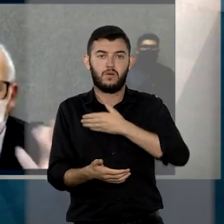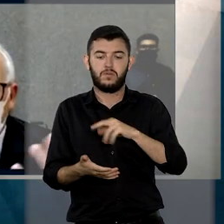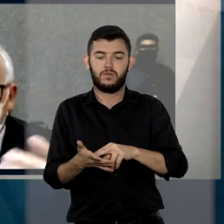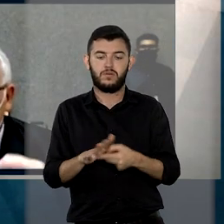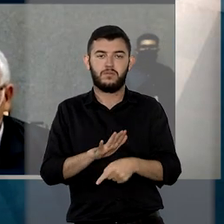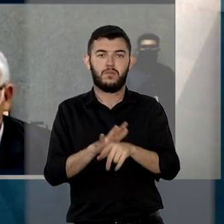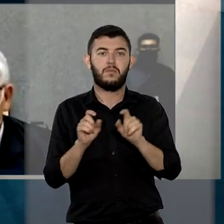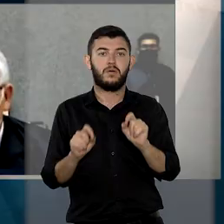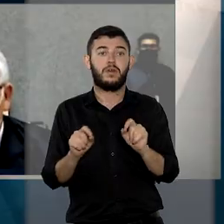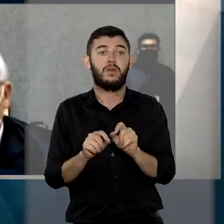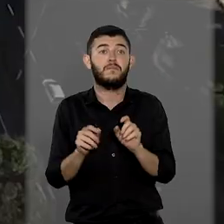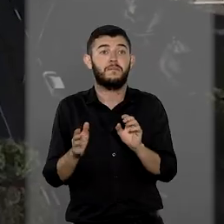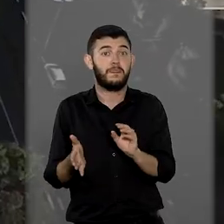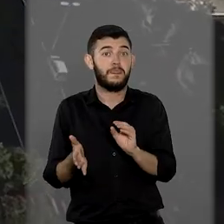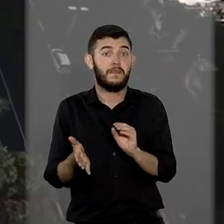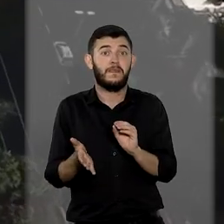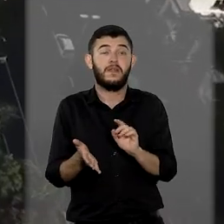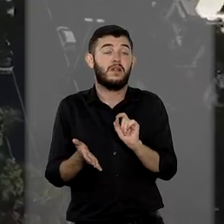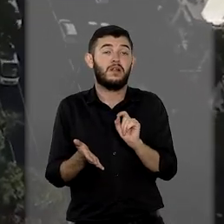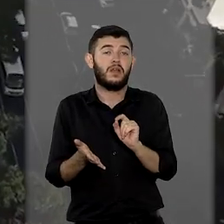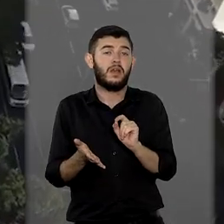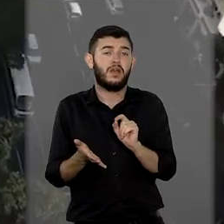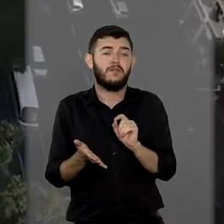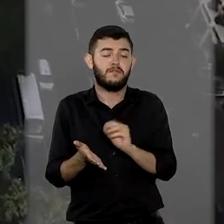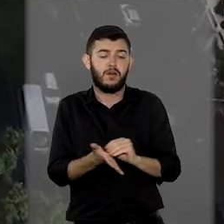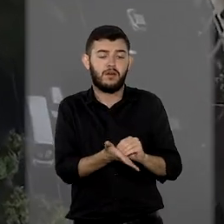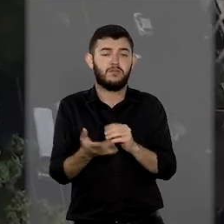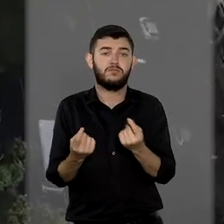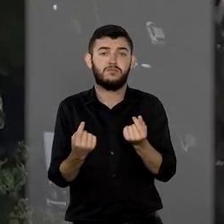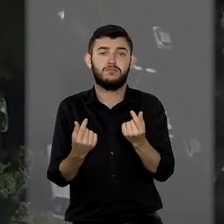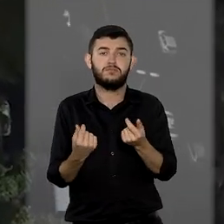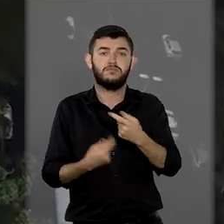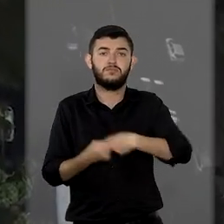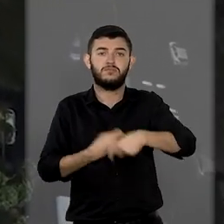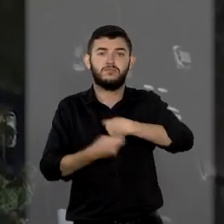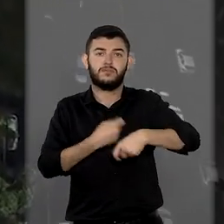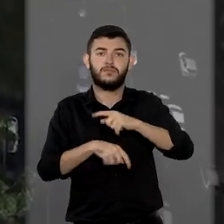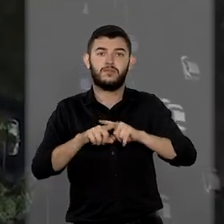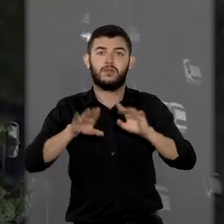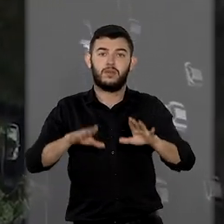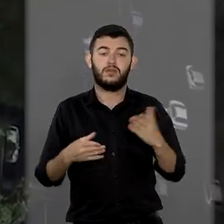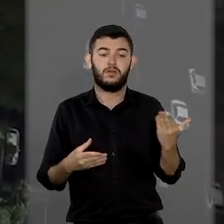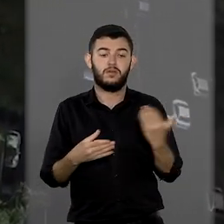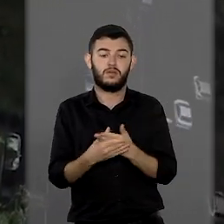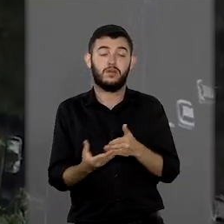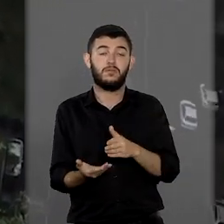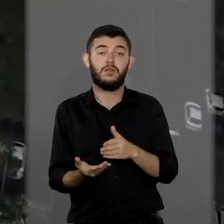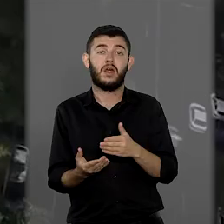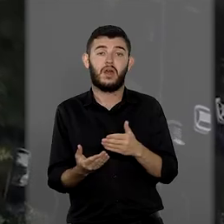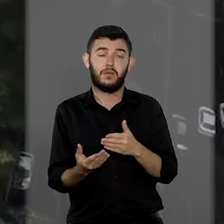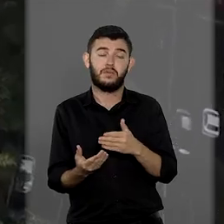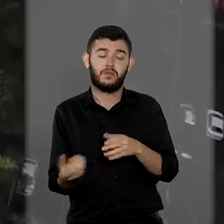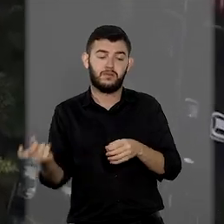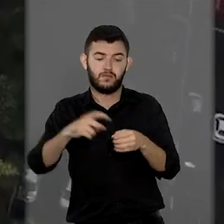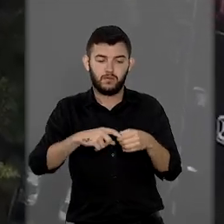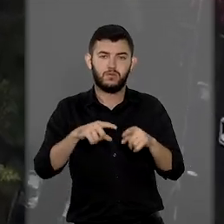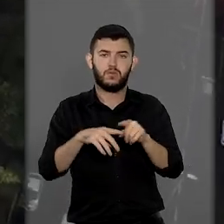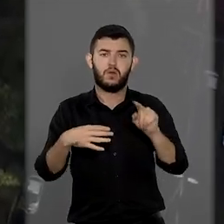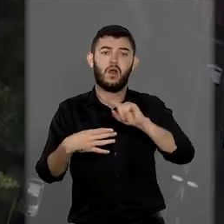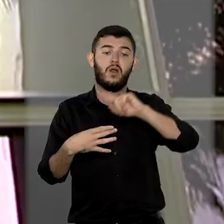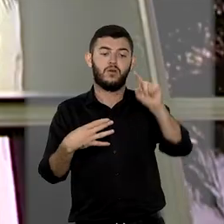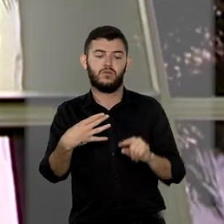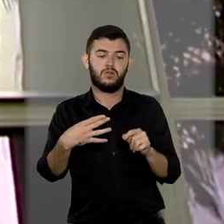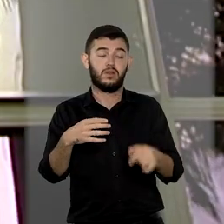insuficiência econômica. A primeira turma determinou o retorno dos autos ao Tribunal de Origem para que, afastada a